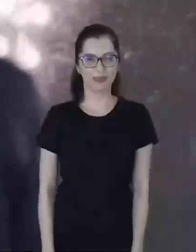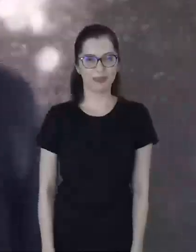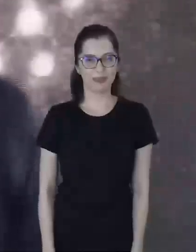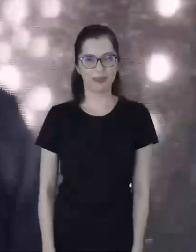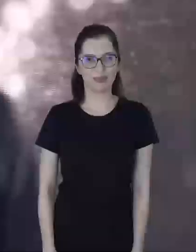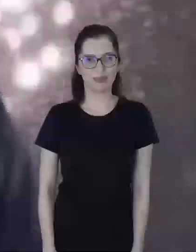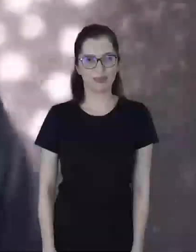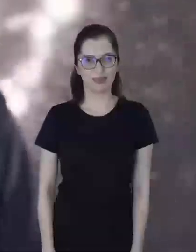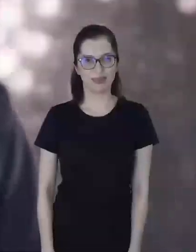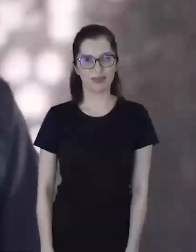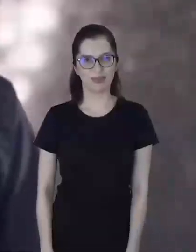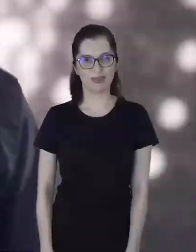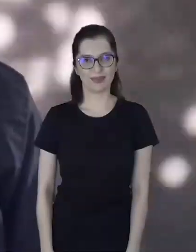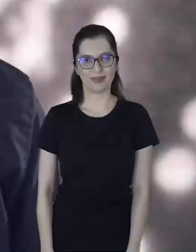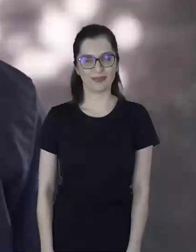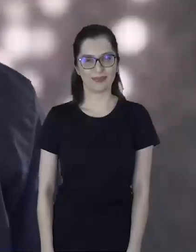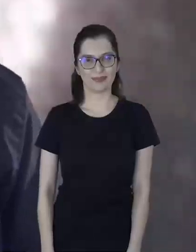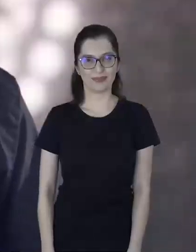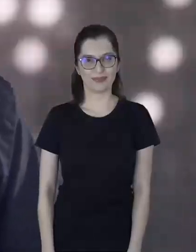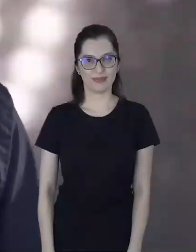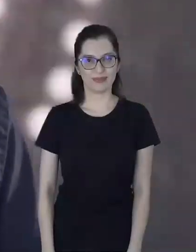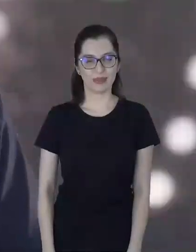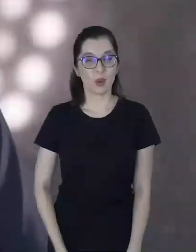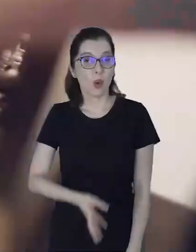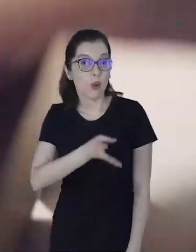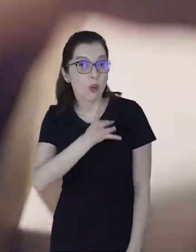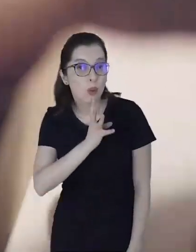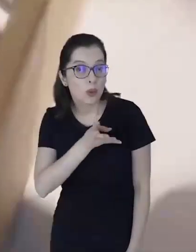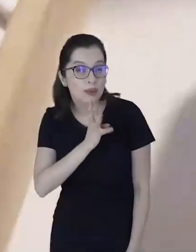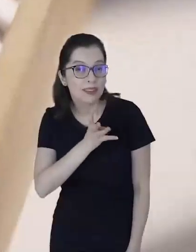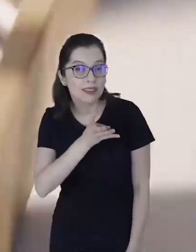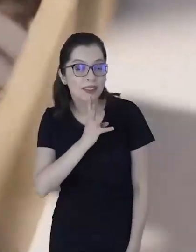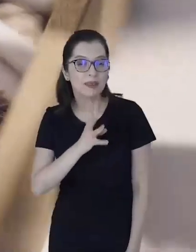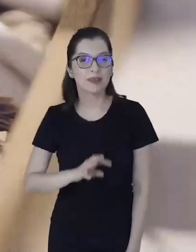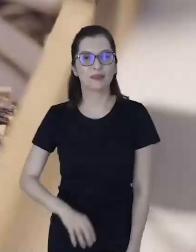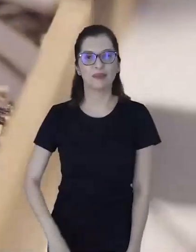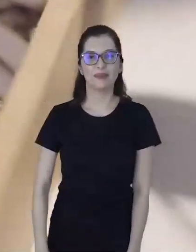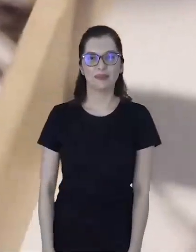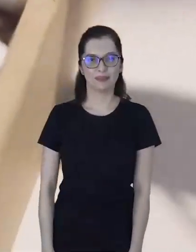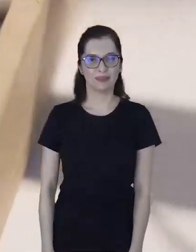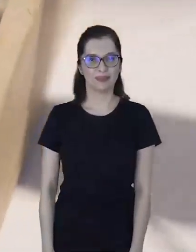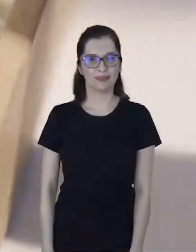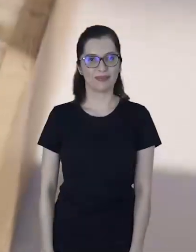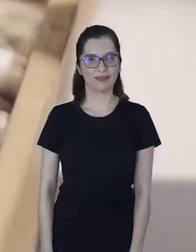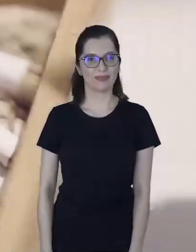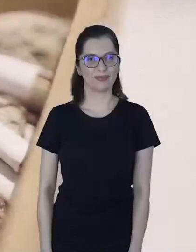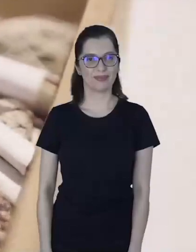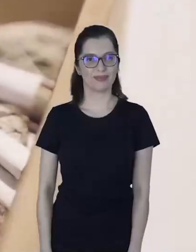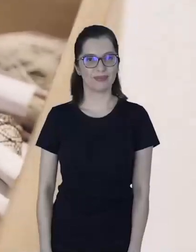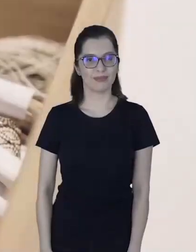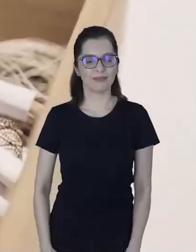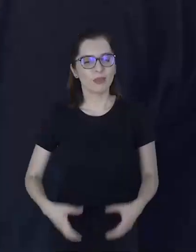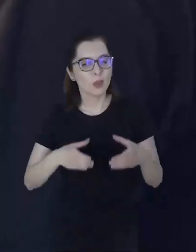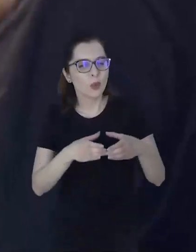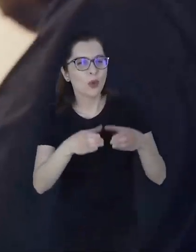jovem ruivo observa dezenas de pontos luminosos que piscam. Conhecer. Dedos tocam uma caixa com cordões